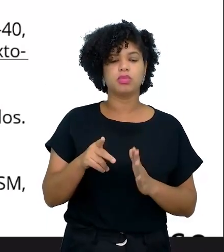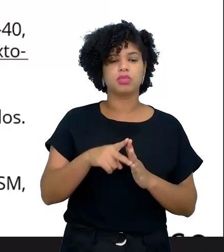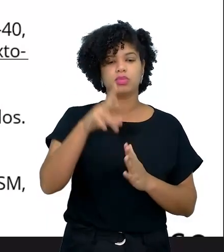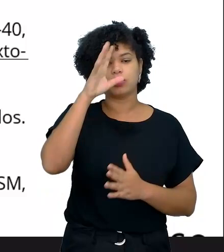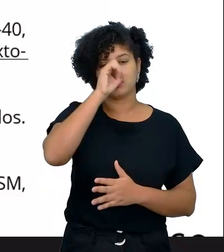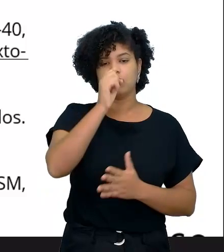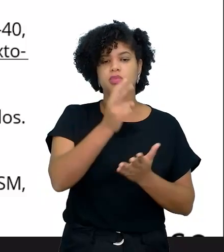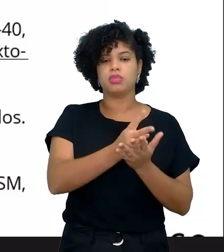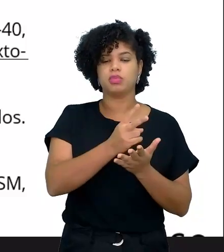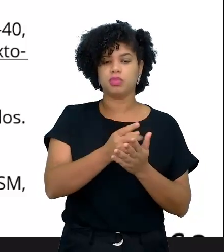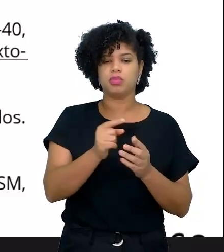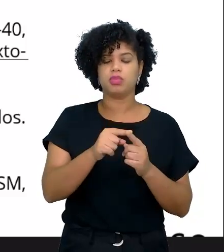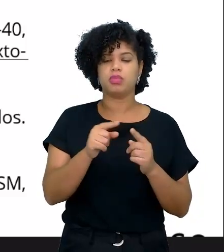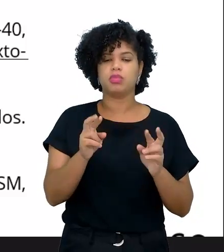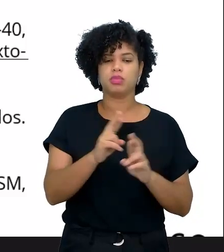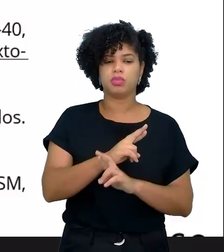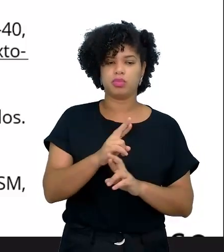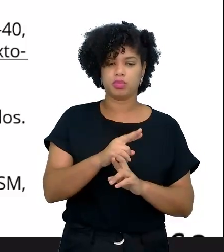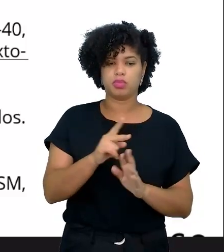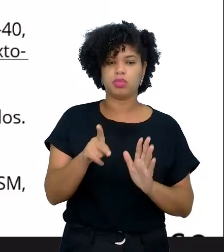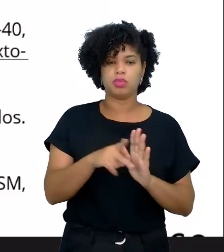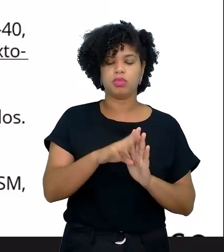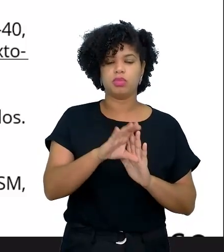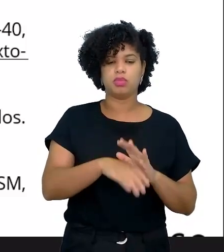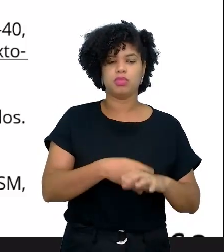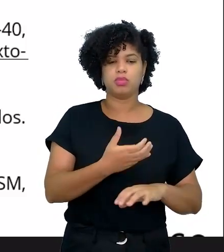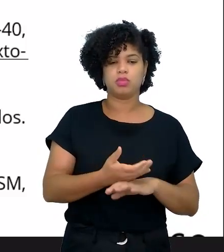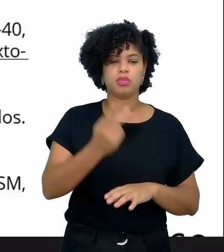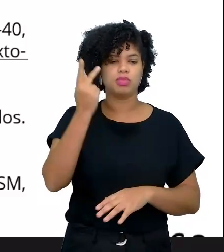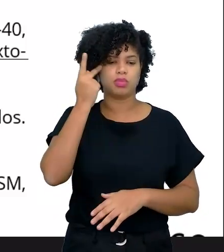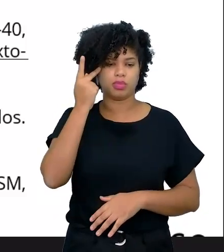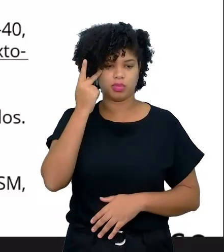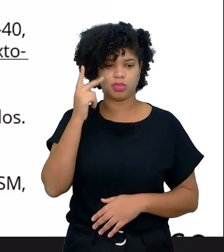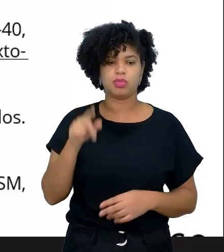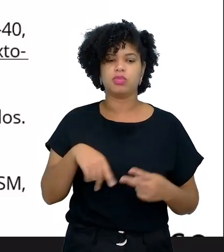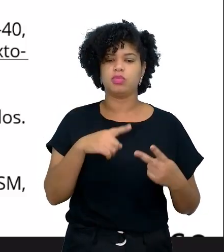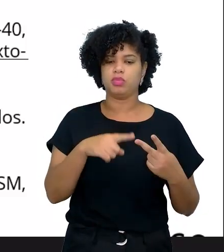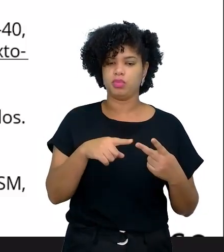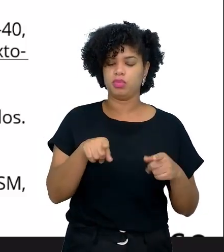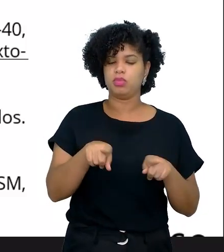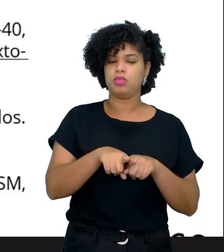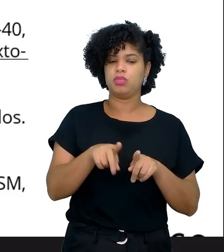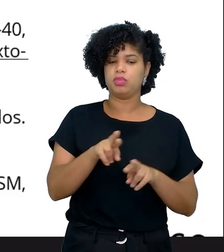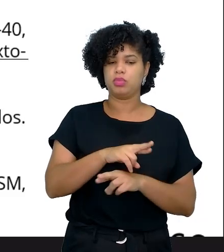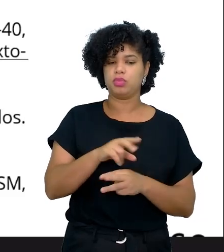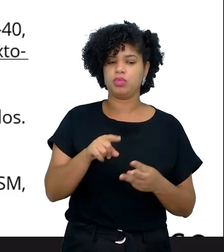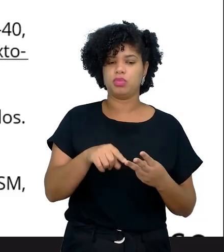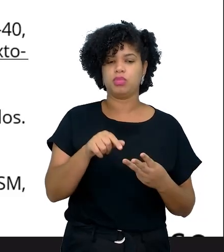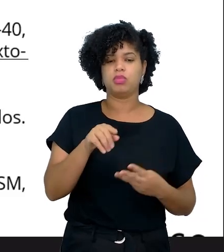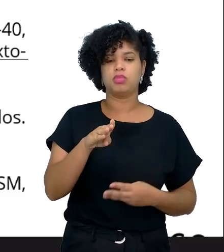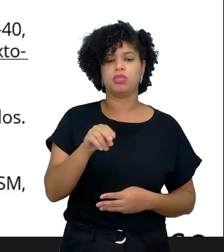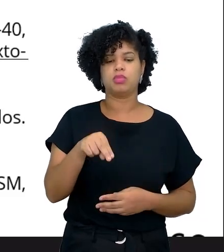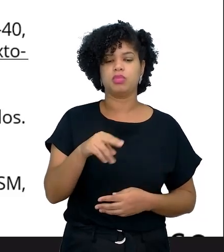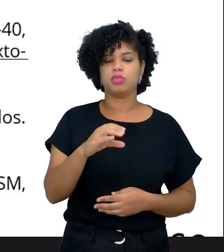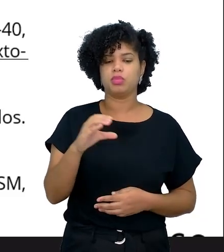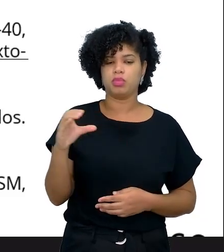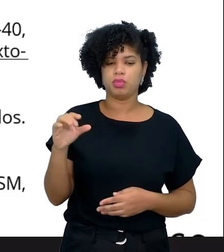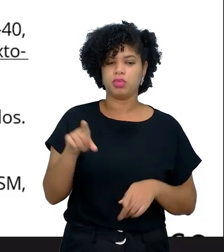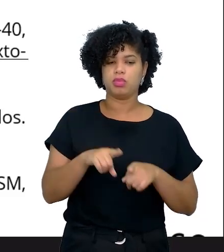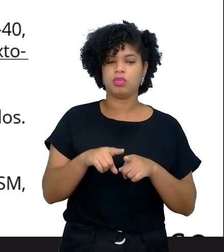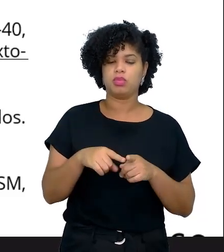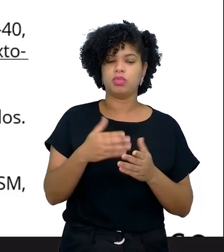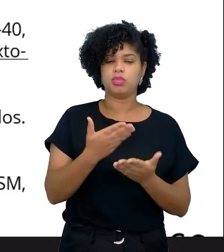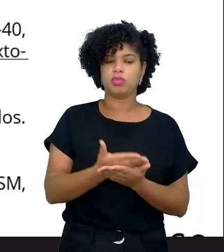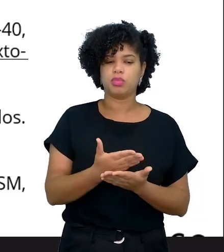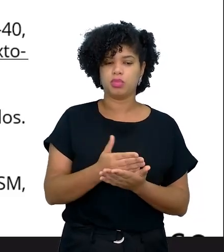para ver se ele articula com o currículo paulista aquilo que está proposto, o currículo paulista também tem que estar articulado com a BNCC, depois estudamos também o